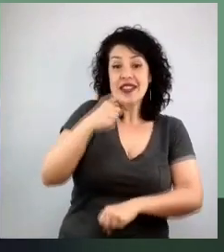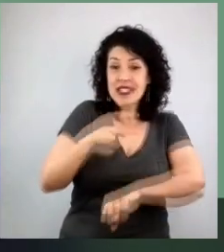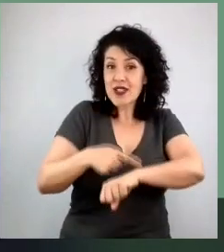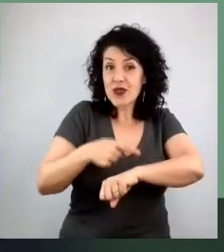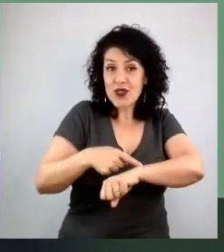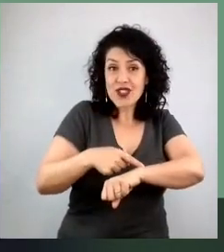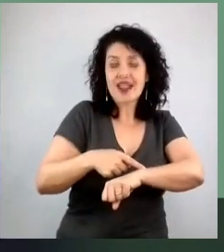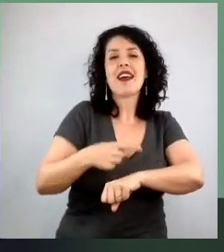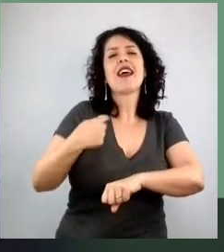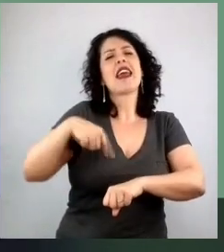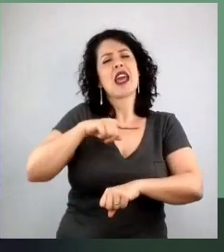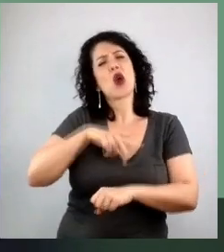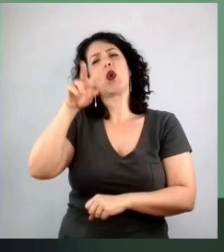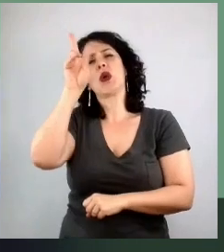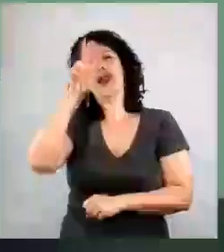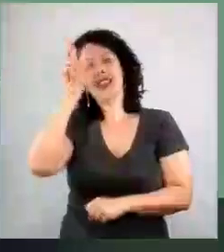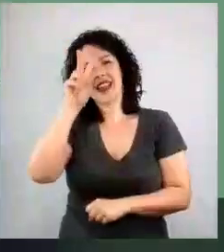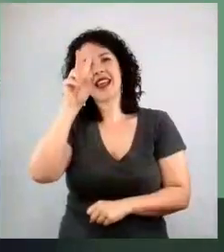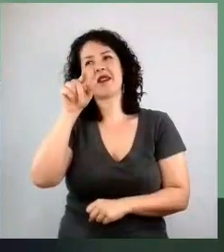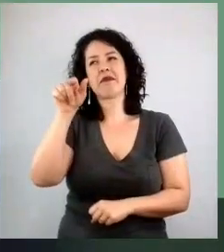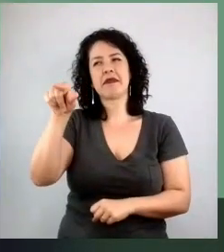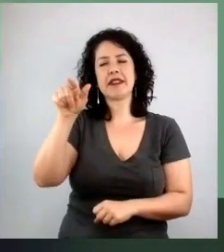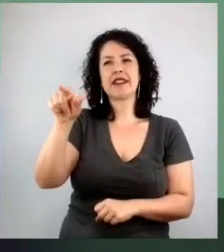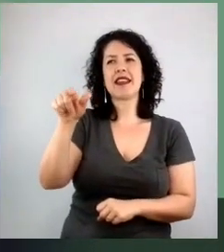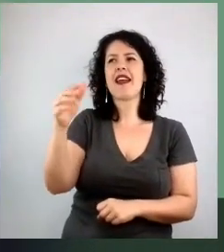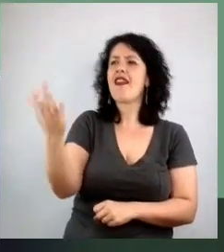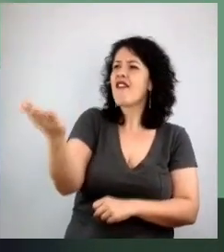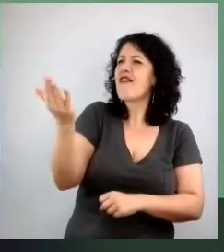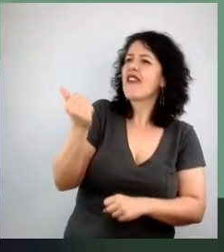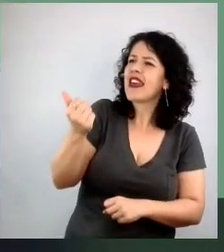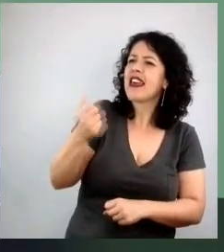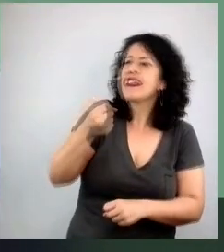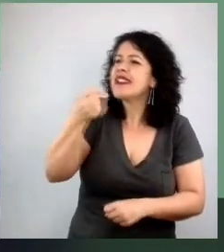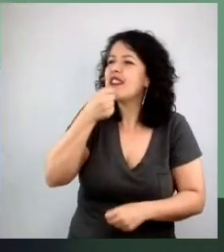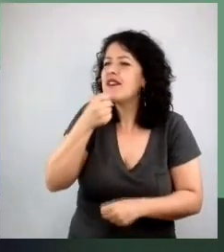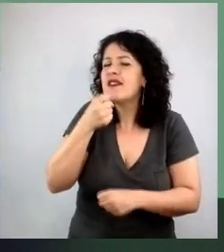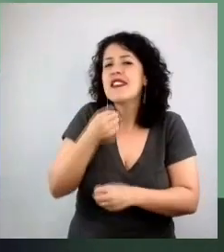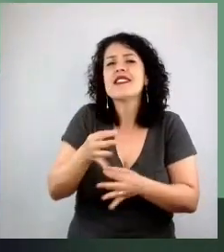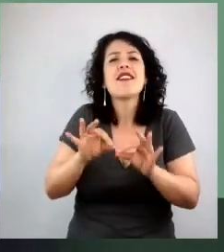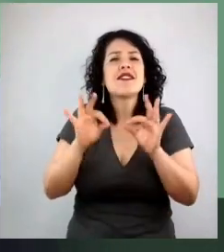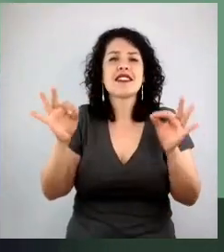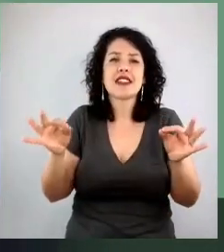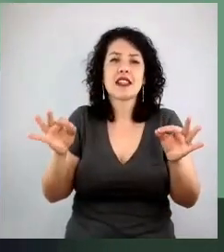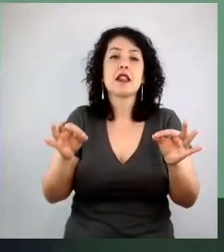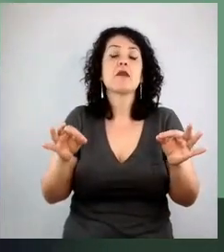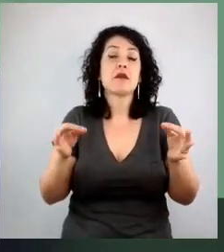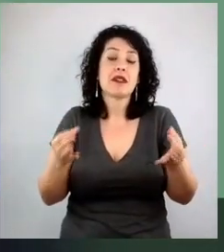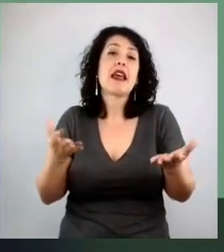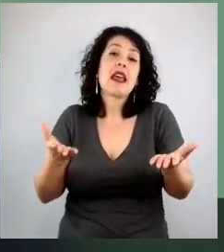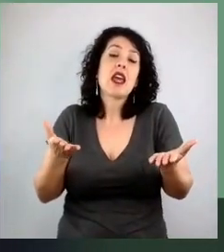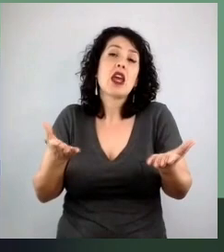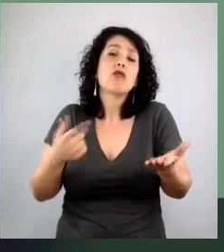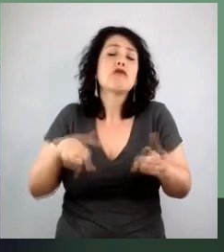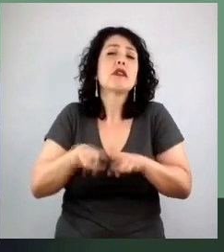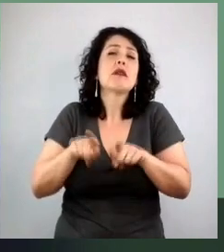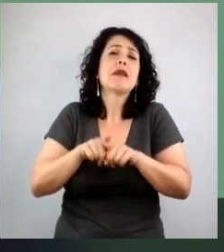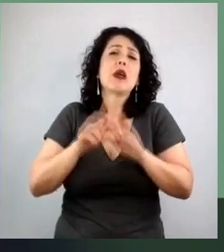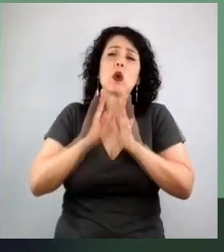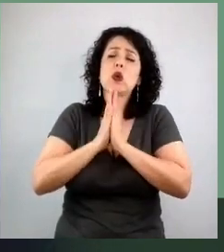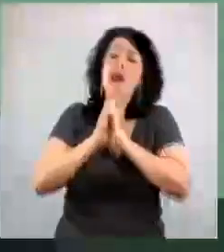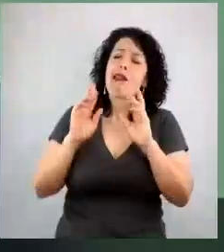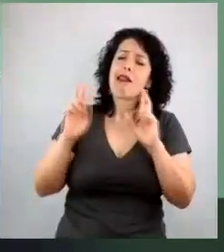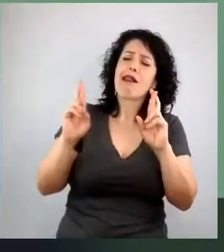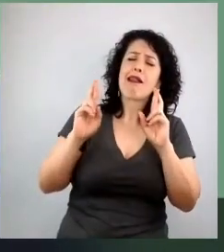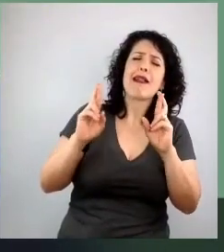o dia que eu falei, você vai ficar bem, é claro que assim, além de apostar no Ken, eu estava rezando para dar tudo certo também, porque eu queria ir